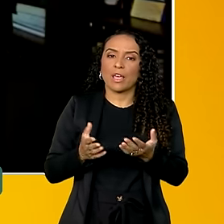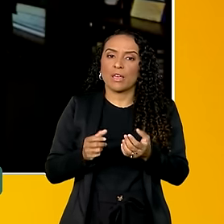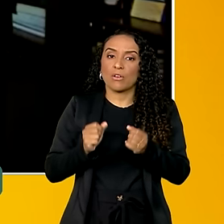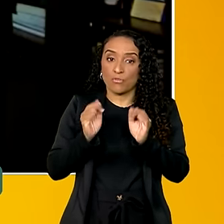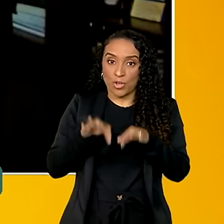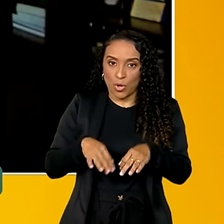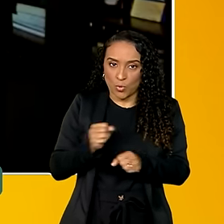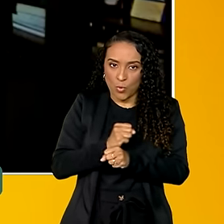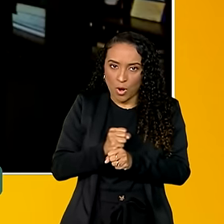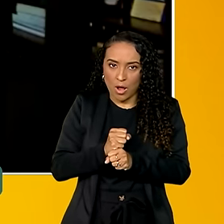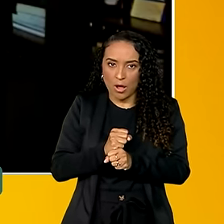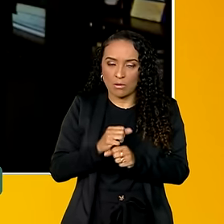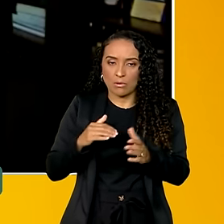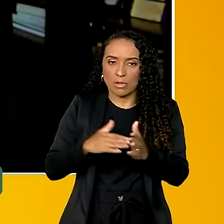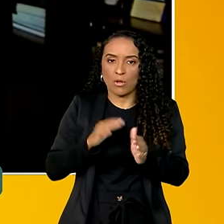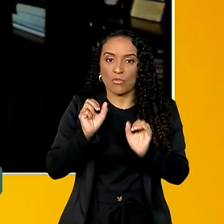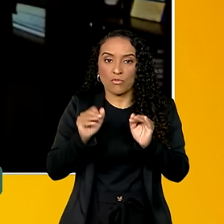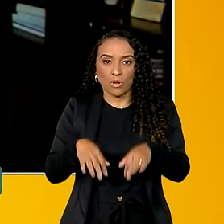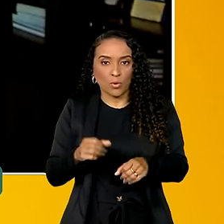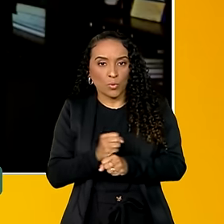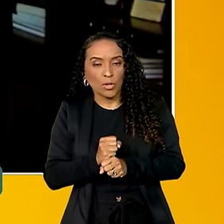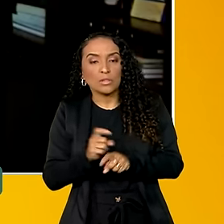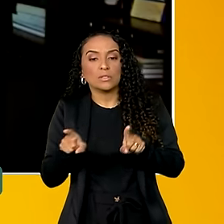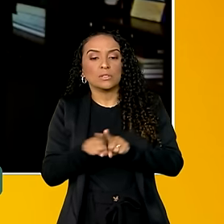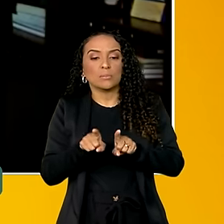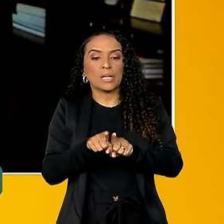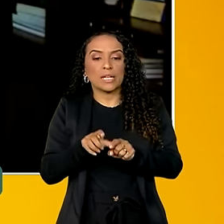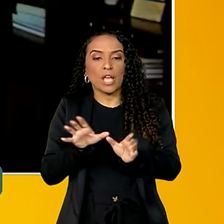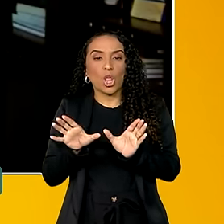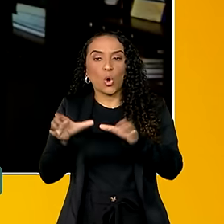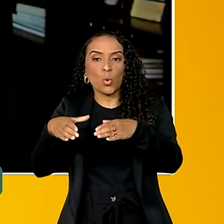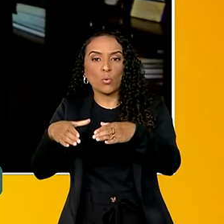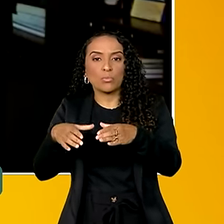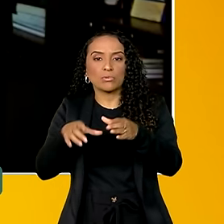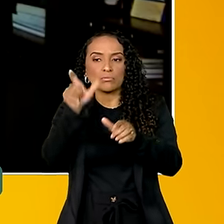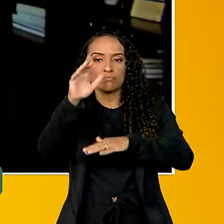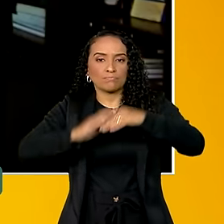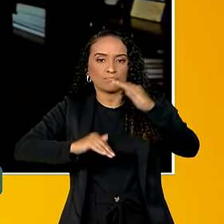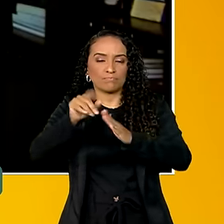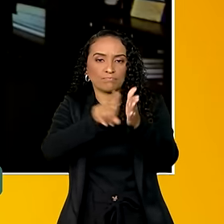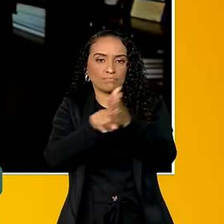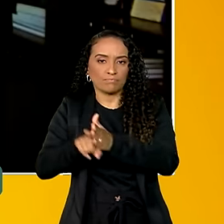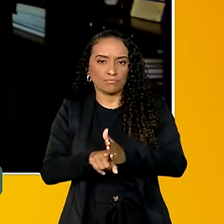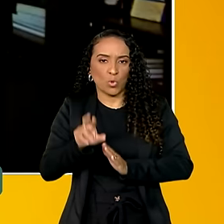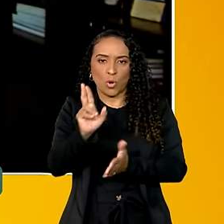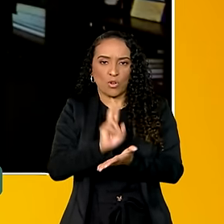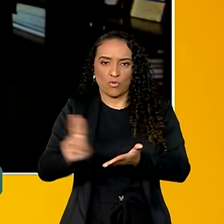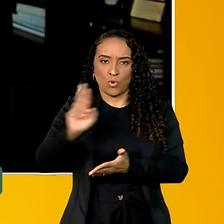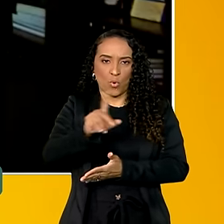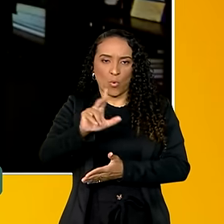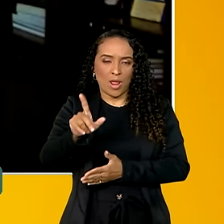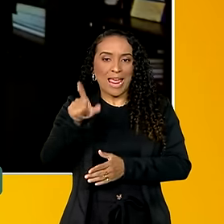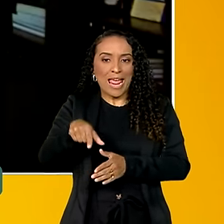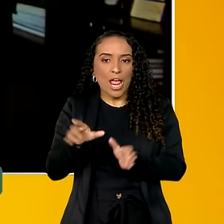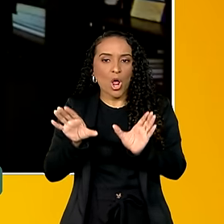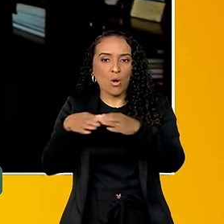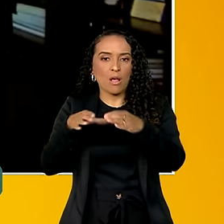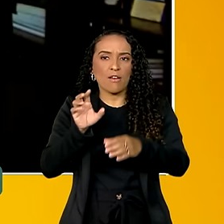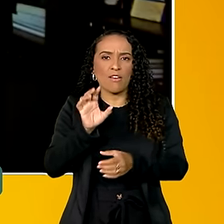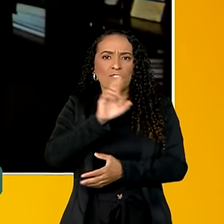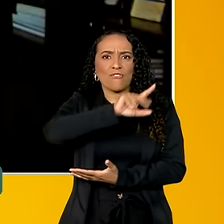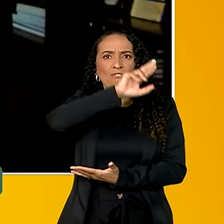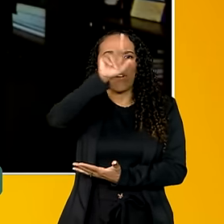do ano, prazo. E são redes de pesquisadores. Então, não é uma universidade. São pesquisadores em várias